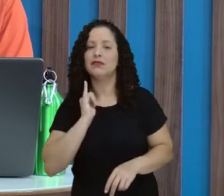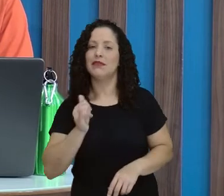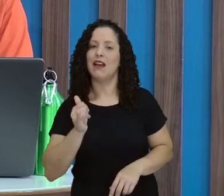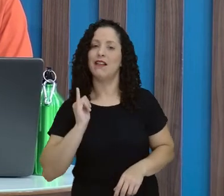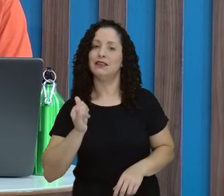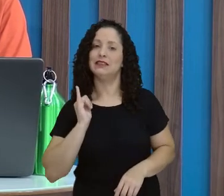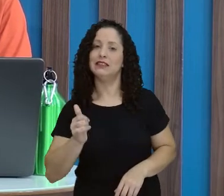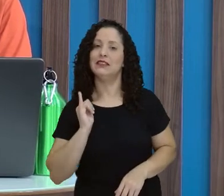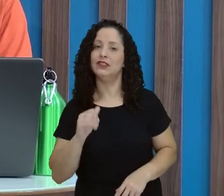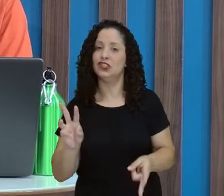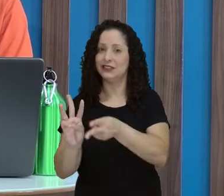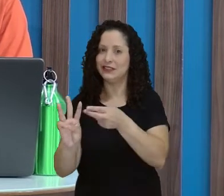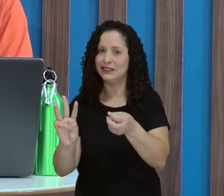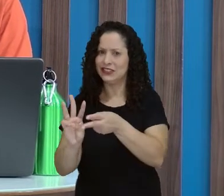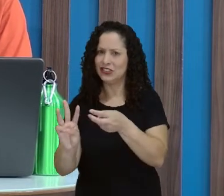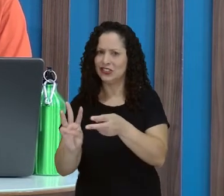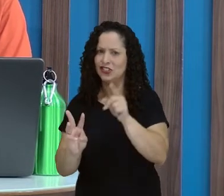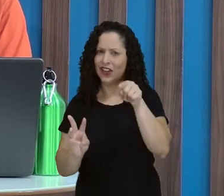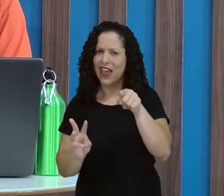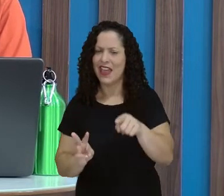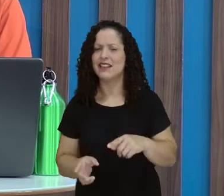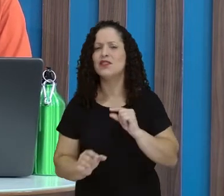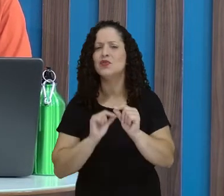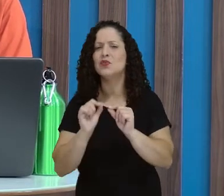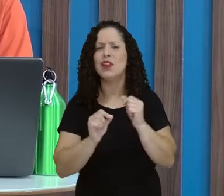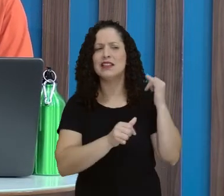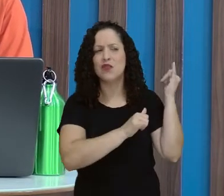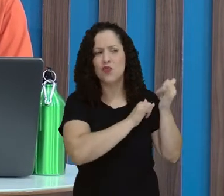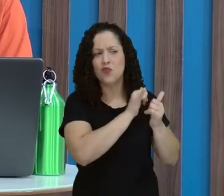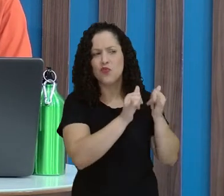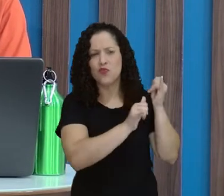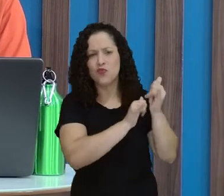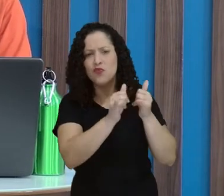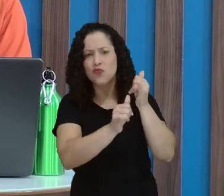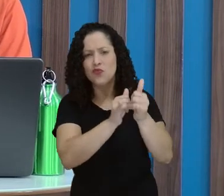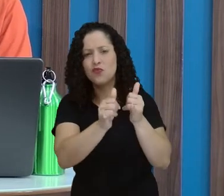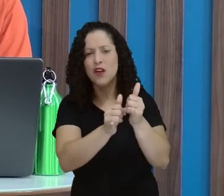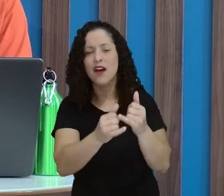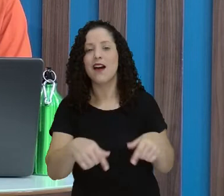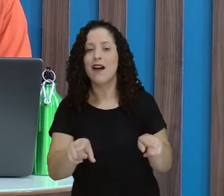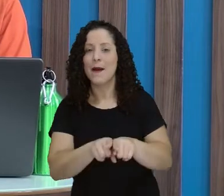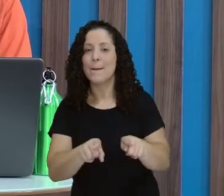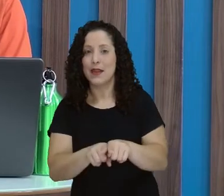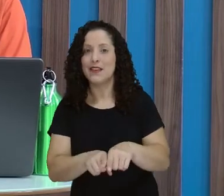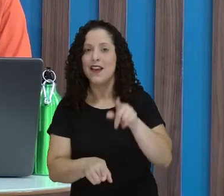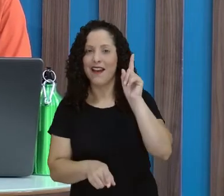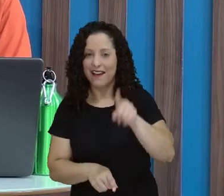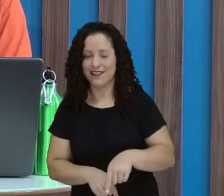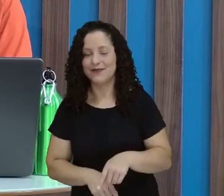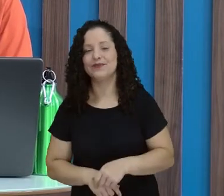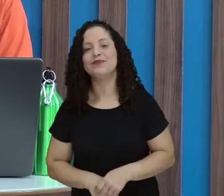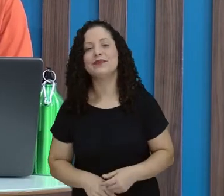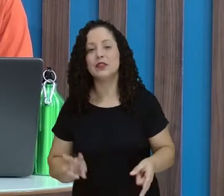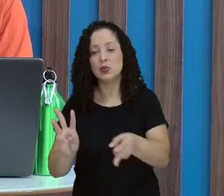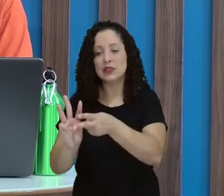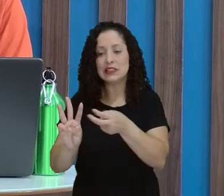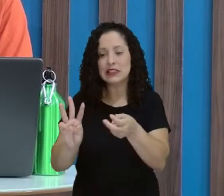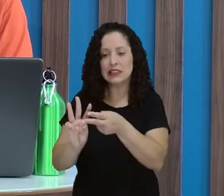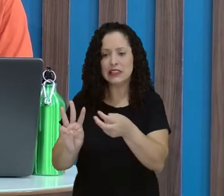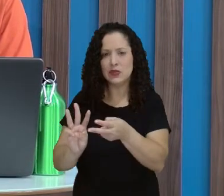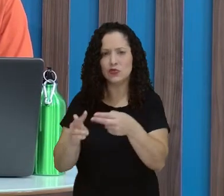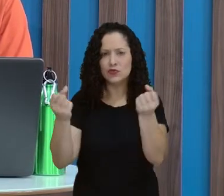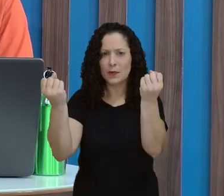lendas também fazem parte desse repertório de narrativas e os índios explicam fenômenos da